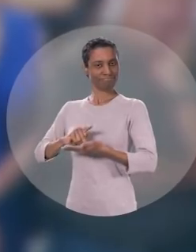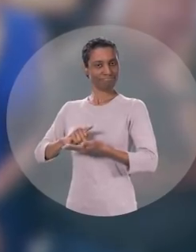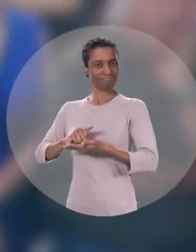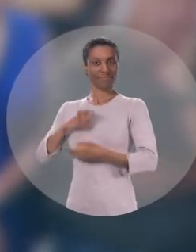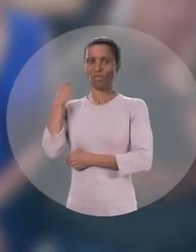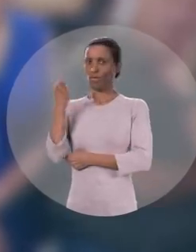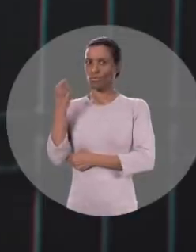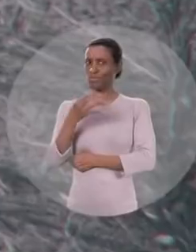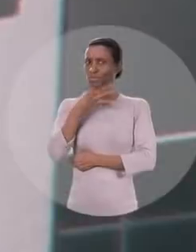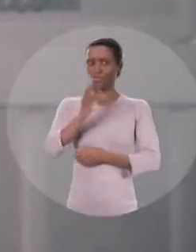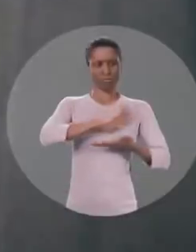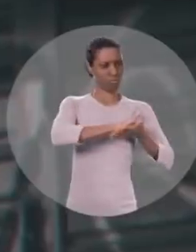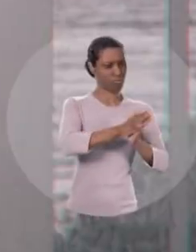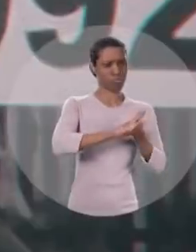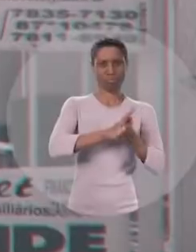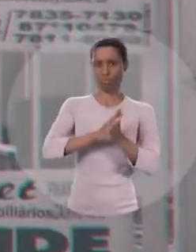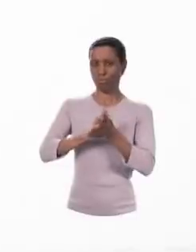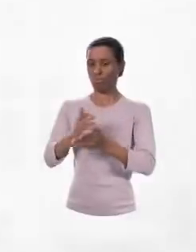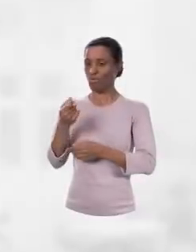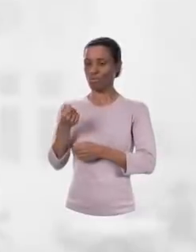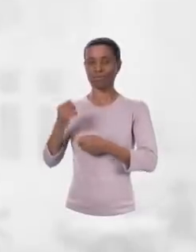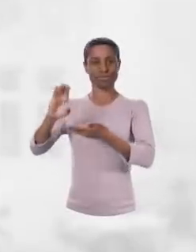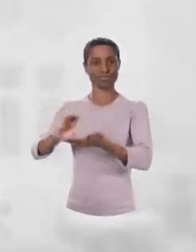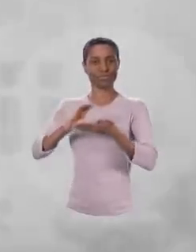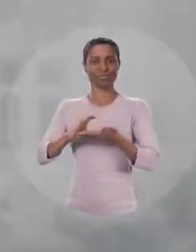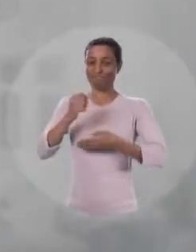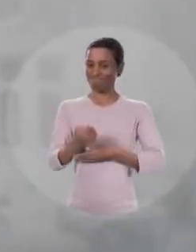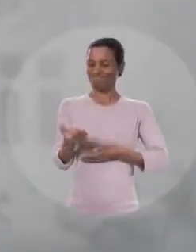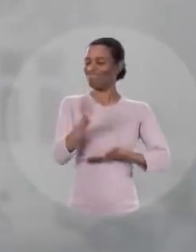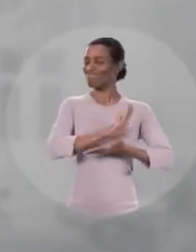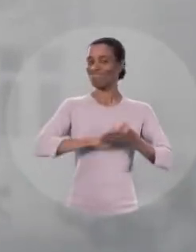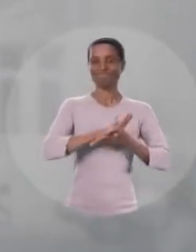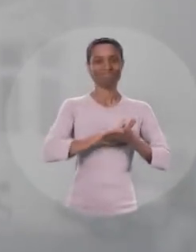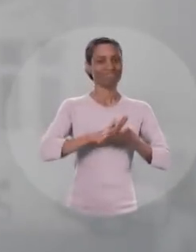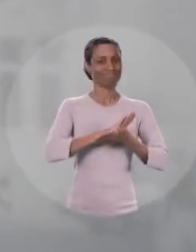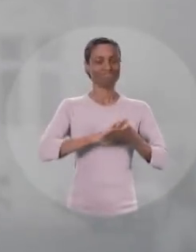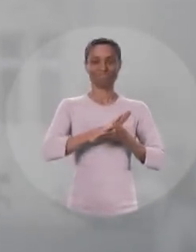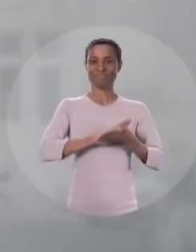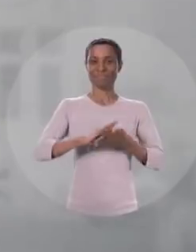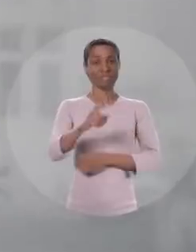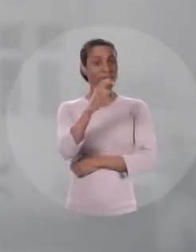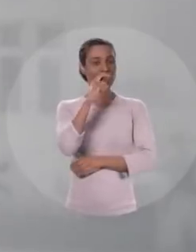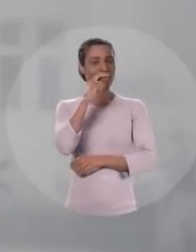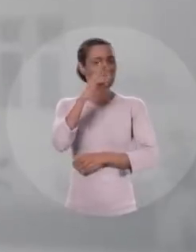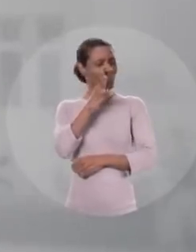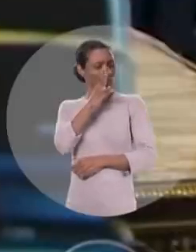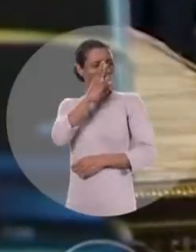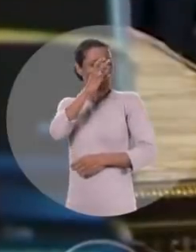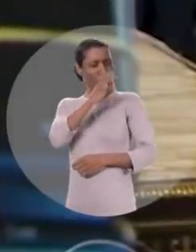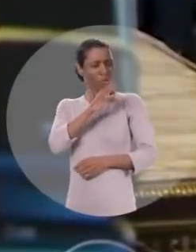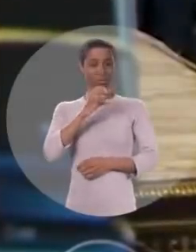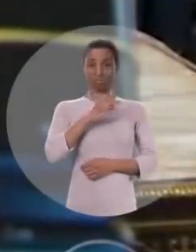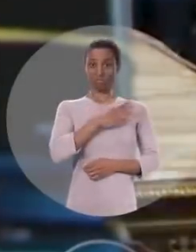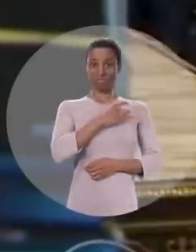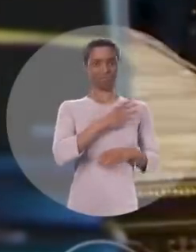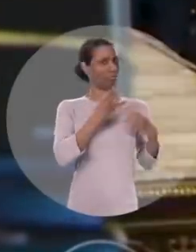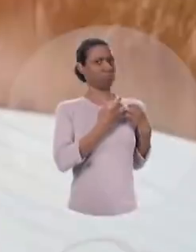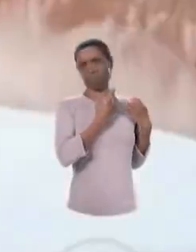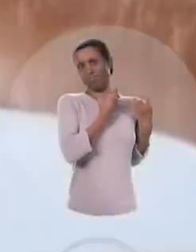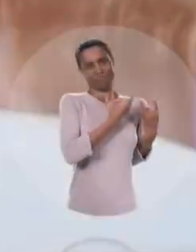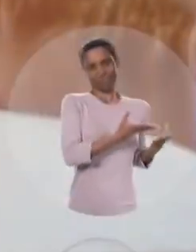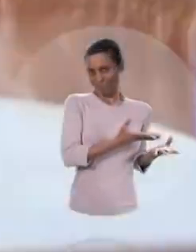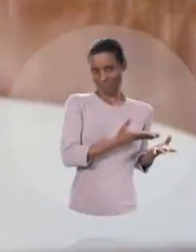verdade. Nossa terra estava arrasada, sem dinheiro, sem recurso, quase nada. Sartori